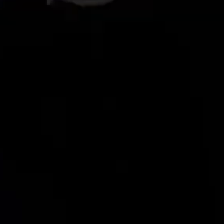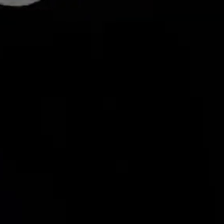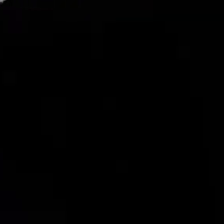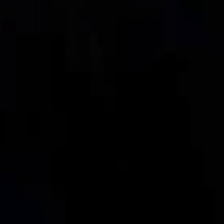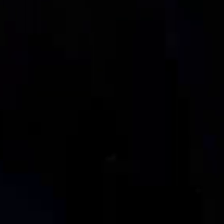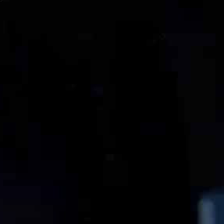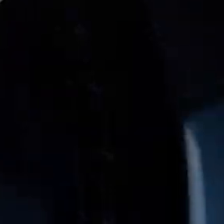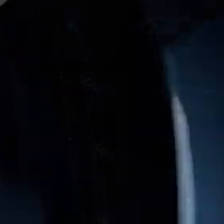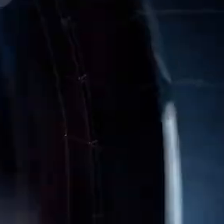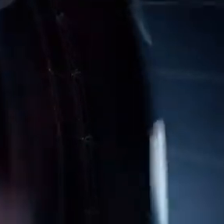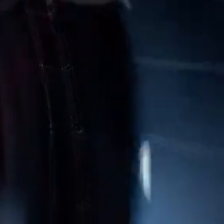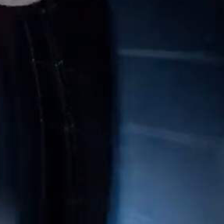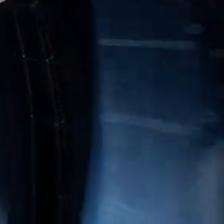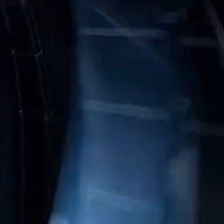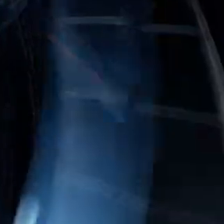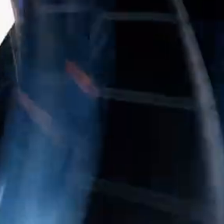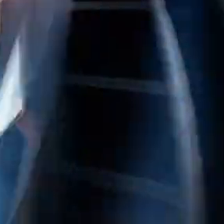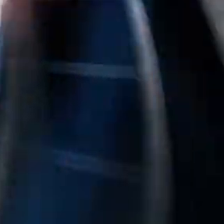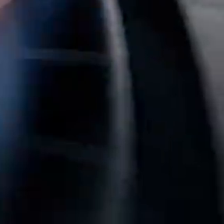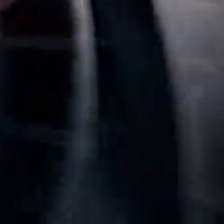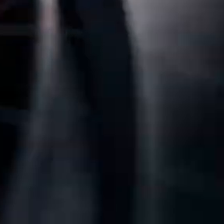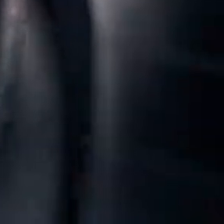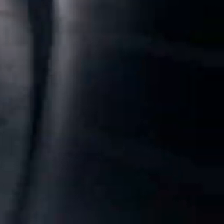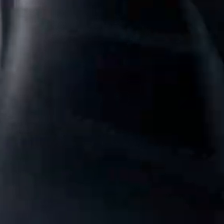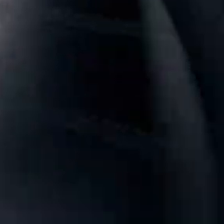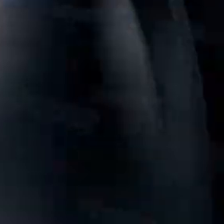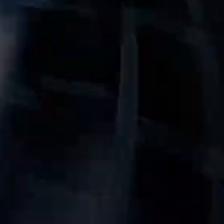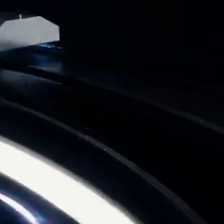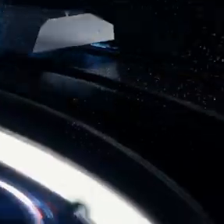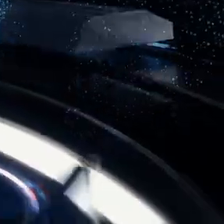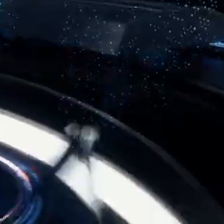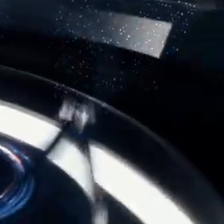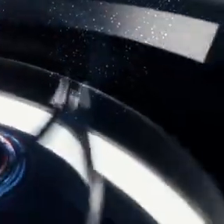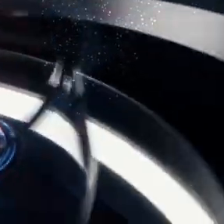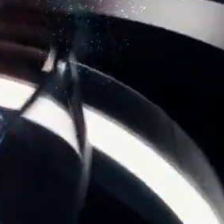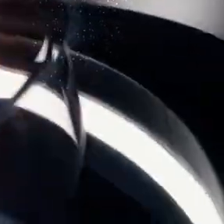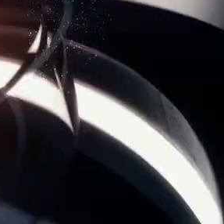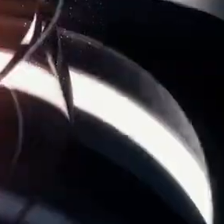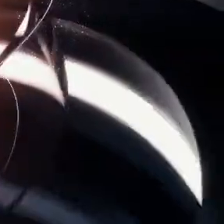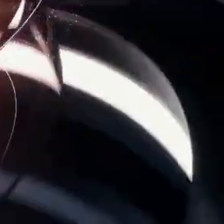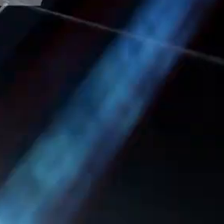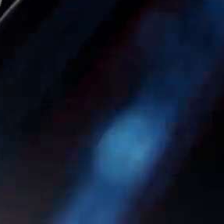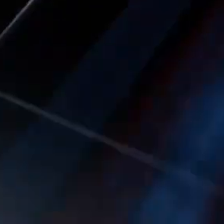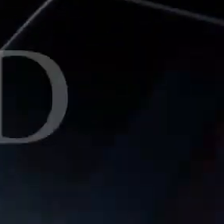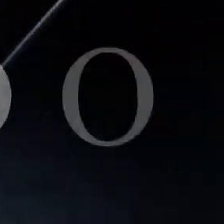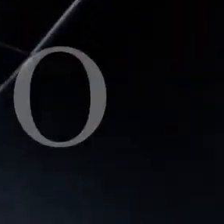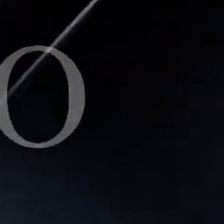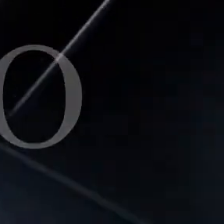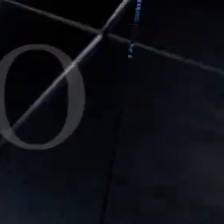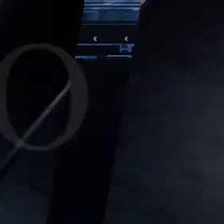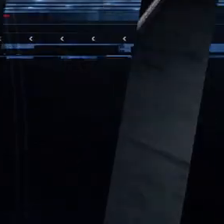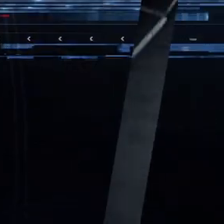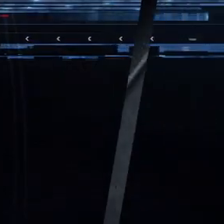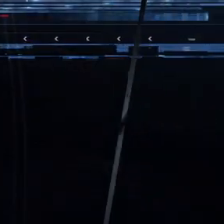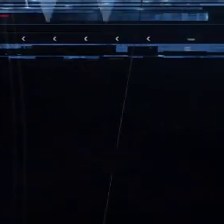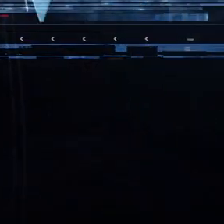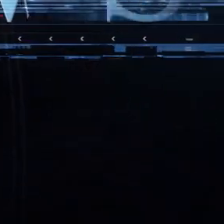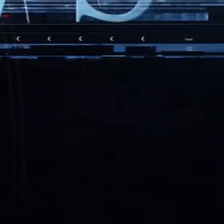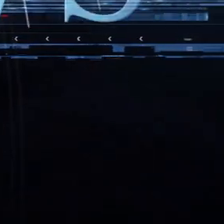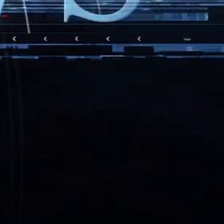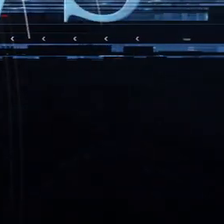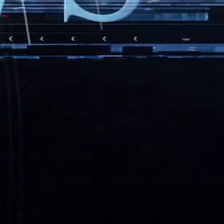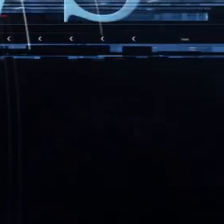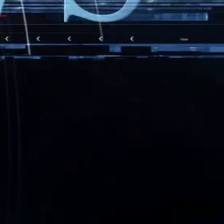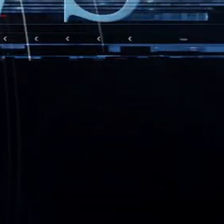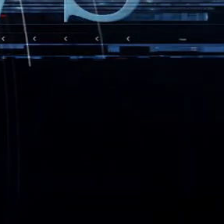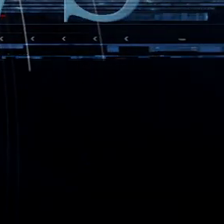News, News. Agora, as principais informações do Estado do Pará, do Brasil e do mundo. News.